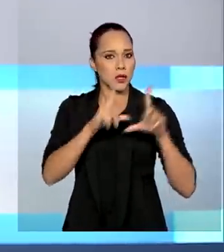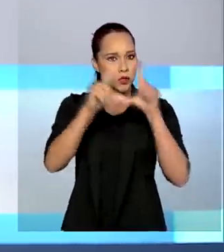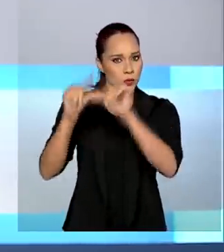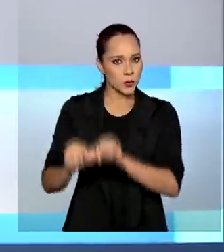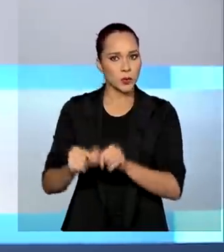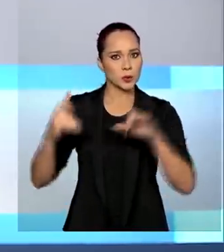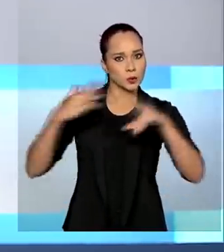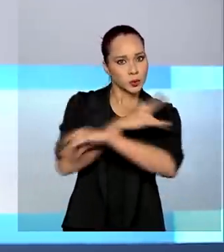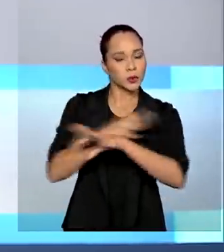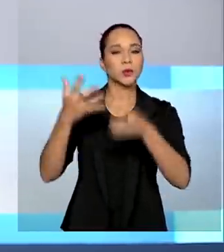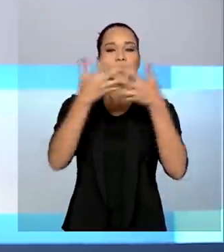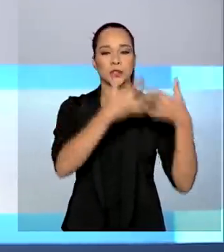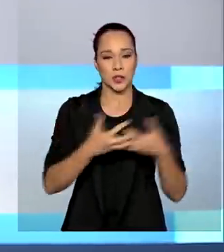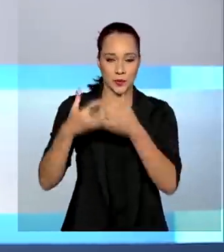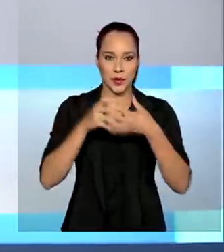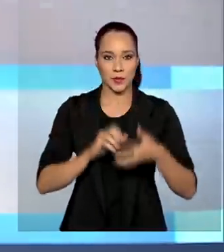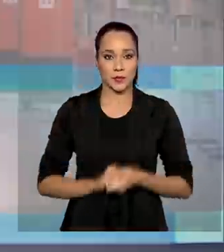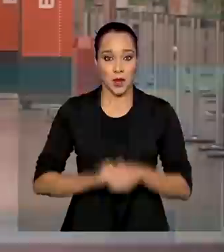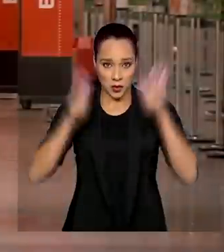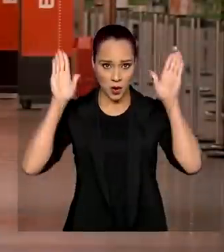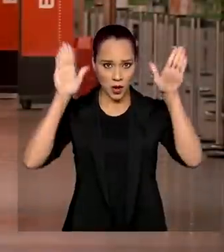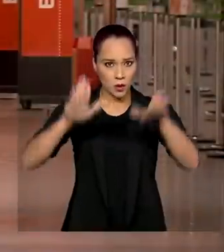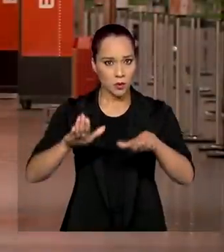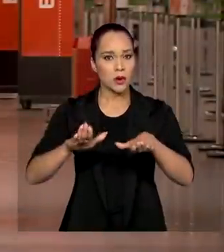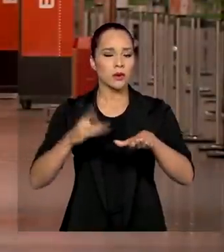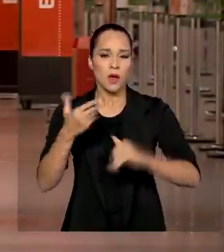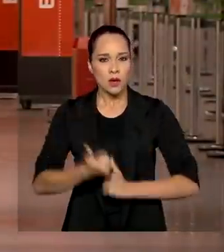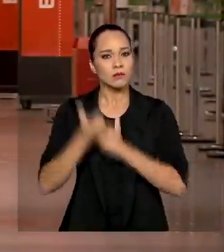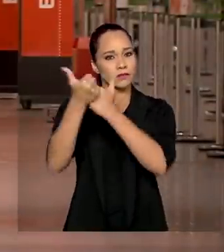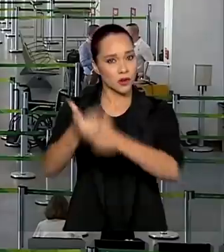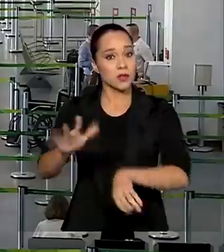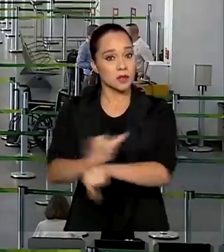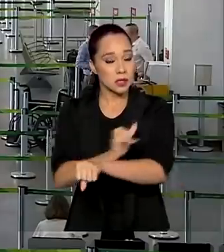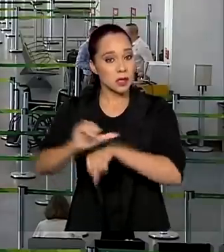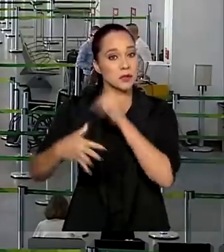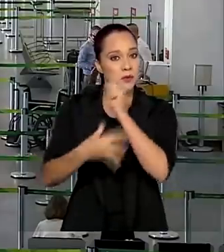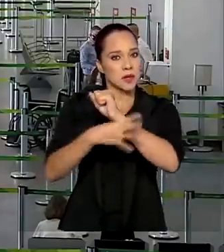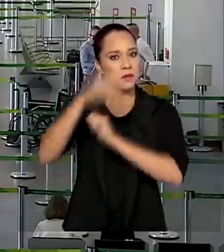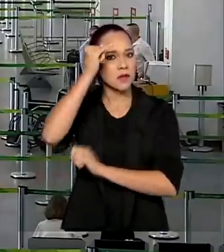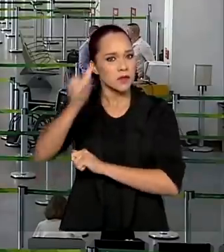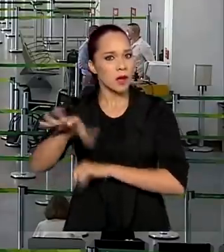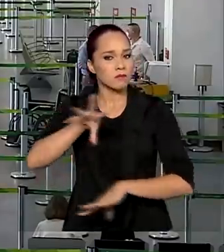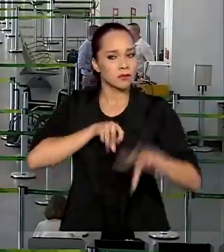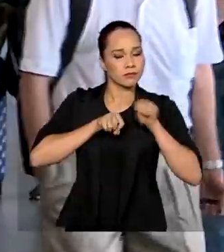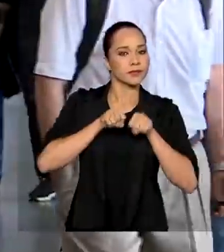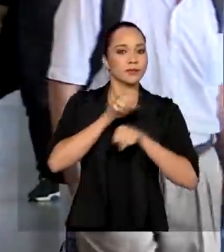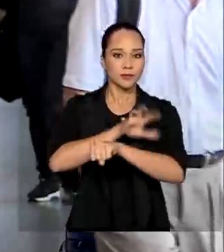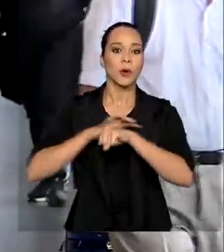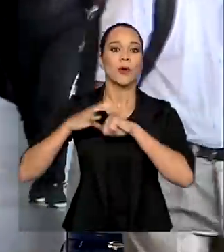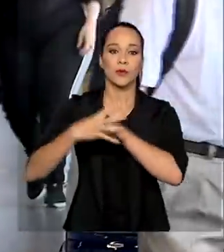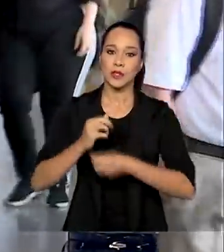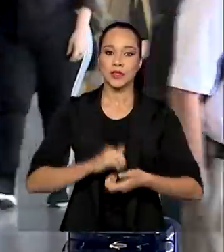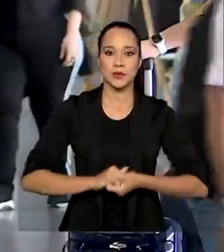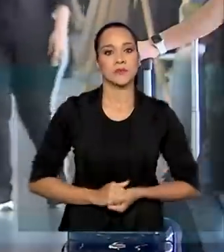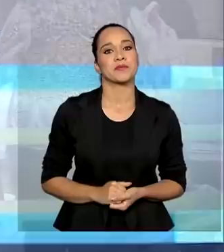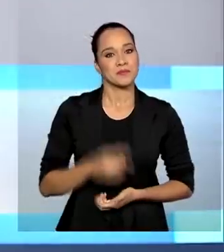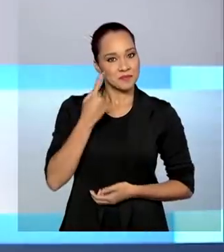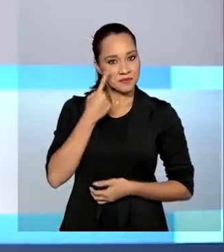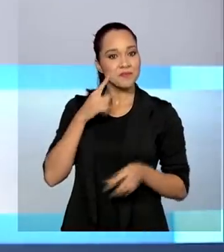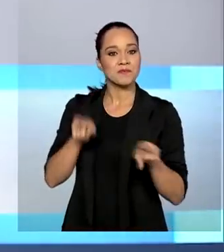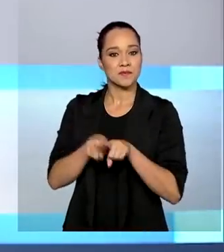trânsito de caminhões. Nos aeroportos, reforço nas medidas de segurança para evitar a transmissão da Covid-19.